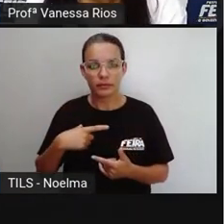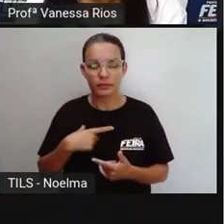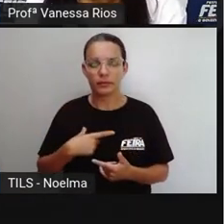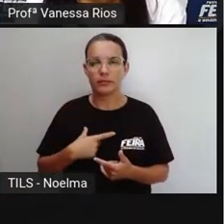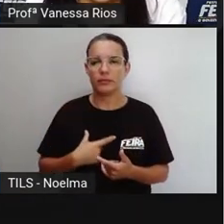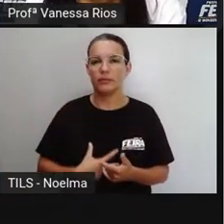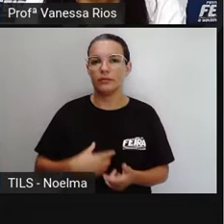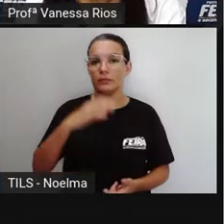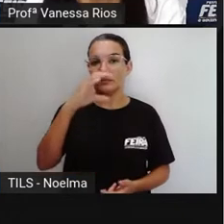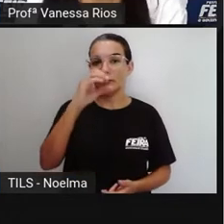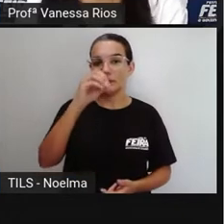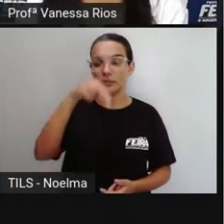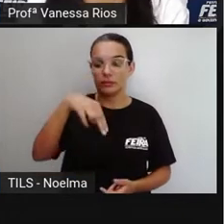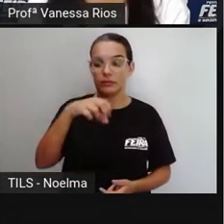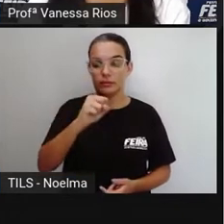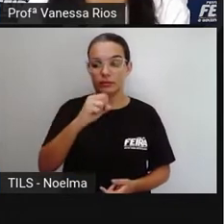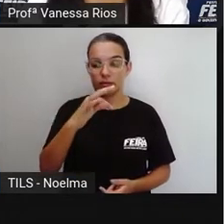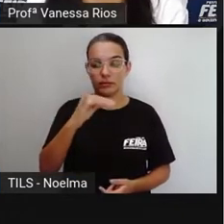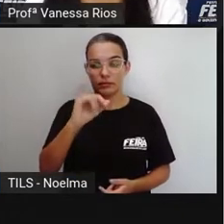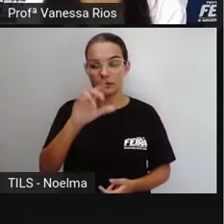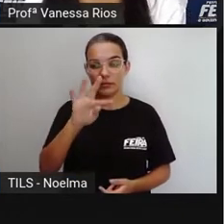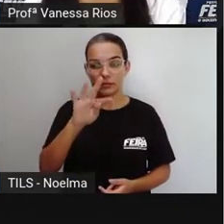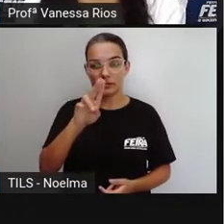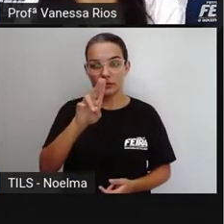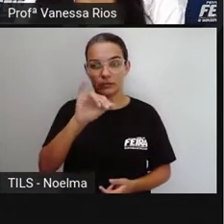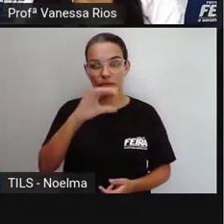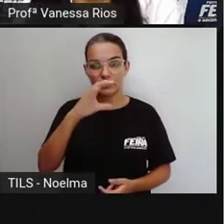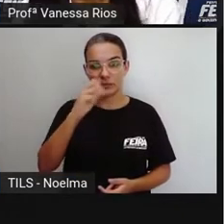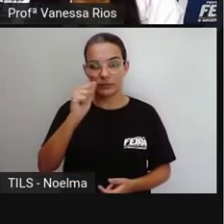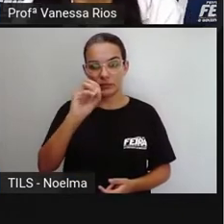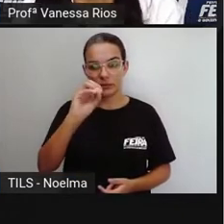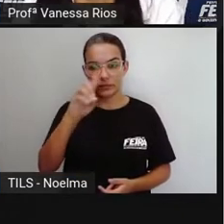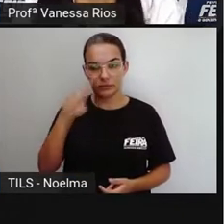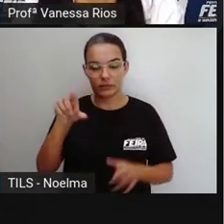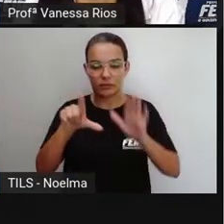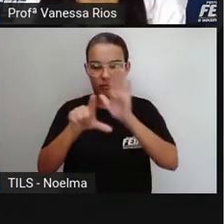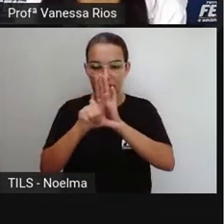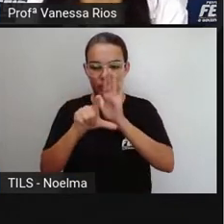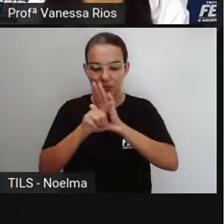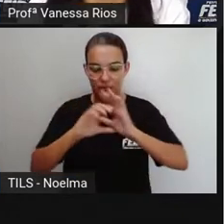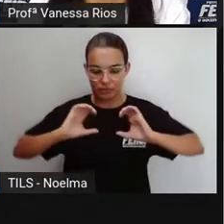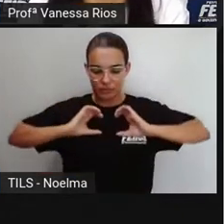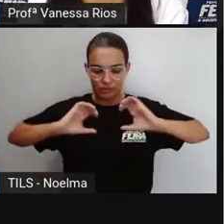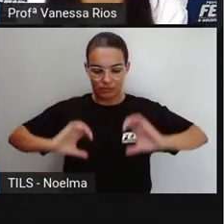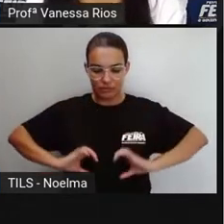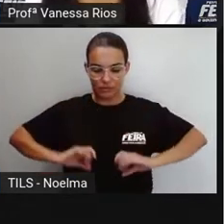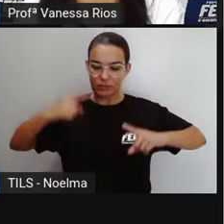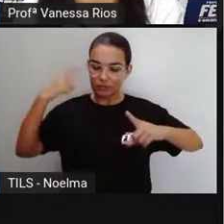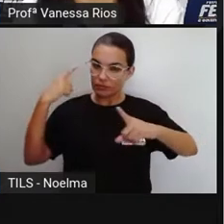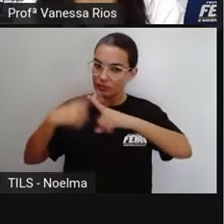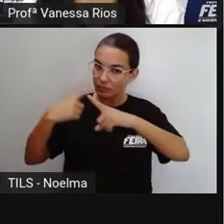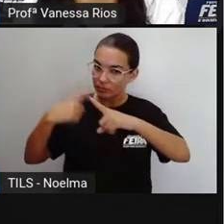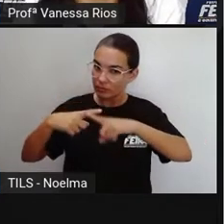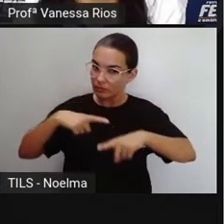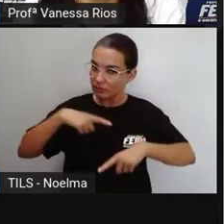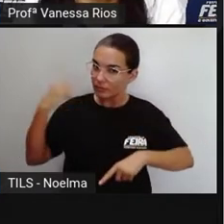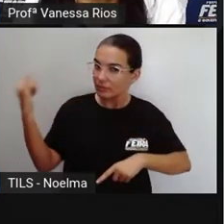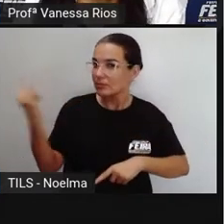Constituição Cidadã, é justamente para mostrar a importância, né, de que o cidadão tem aí os seus